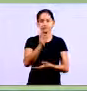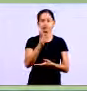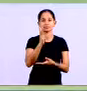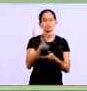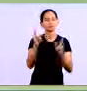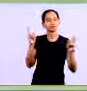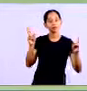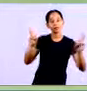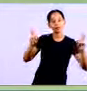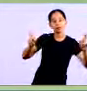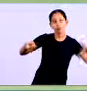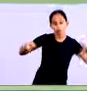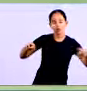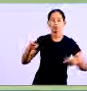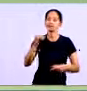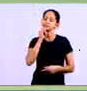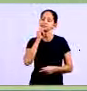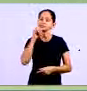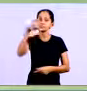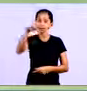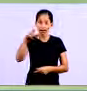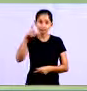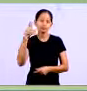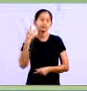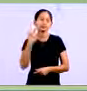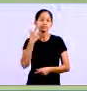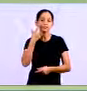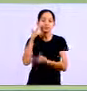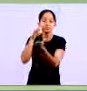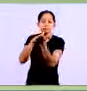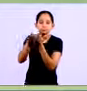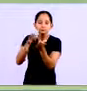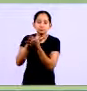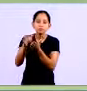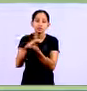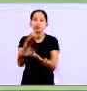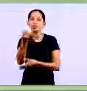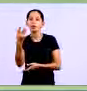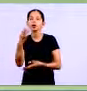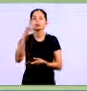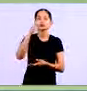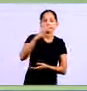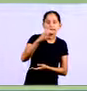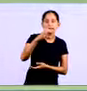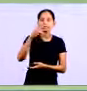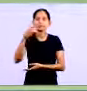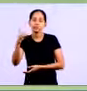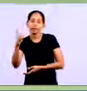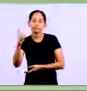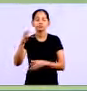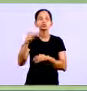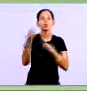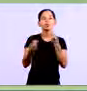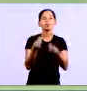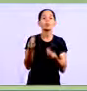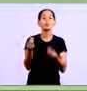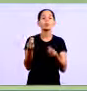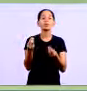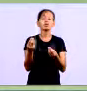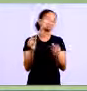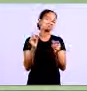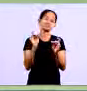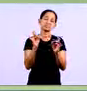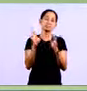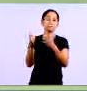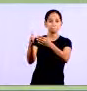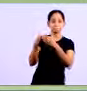ações ocorridas na conta Ou seja Os créditos E os débitos Ocorridos na sua conta Como Com que ferramenta fazer isso Com o extr